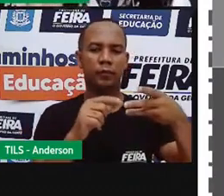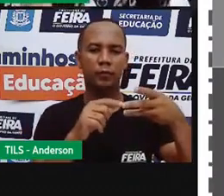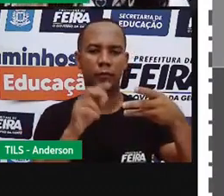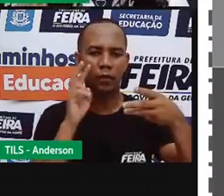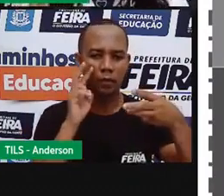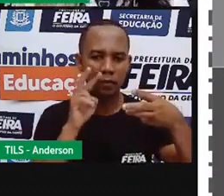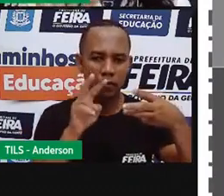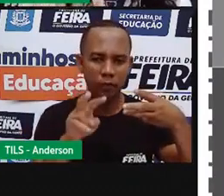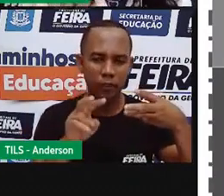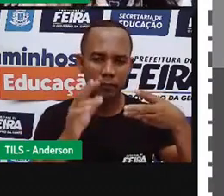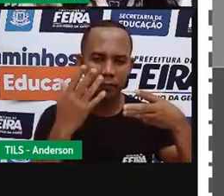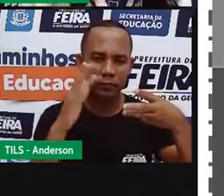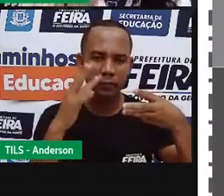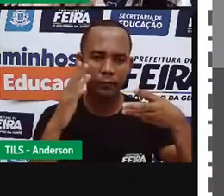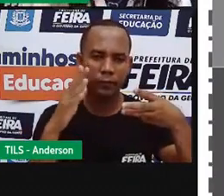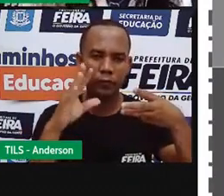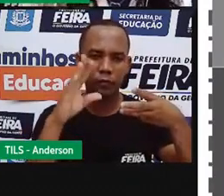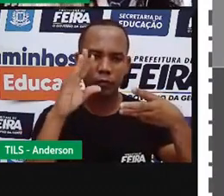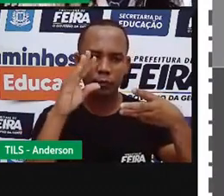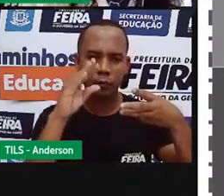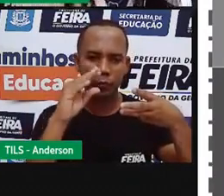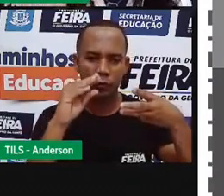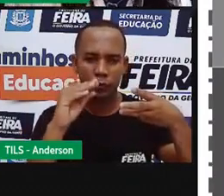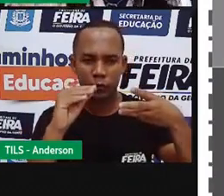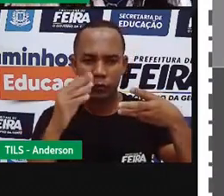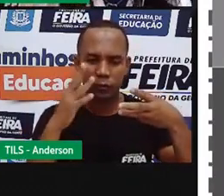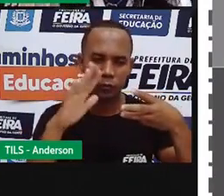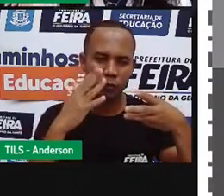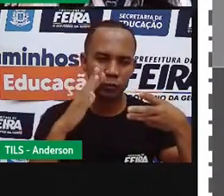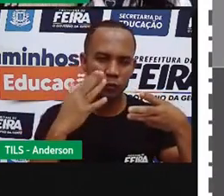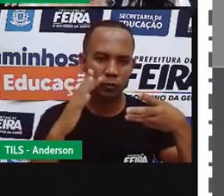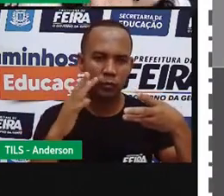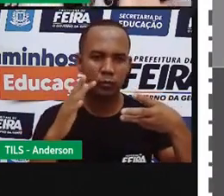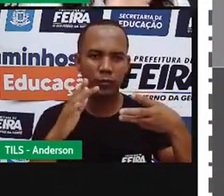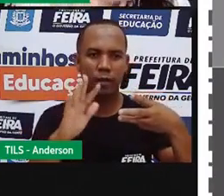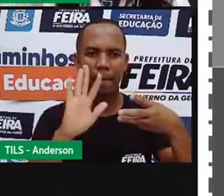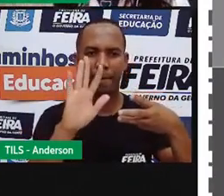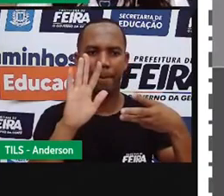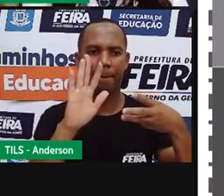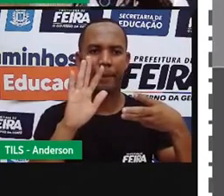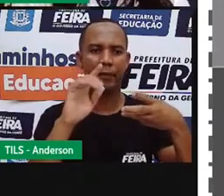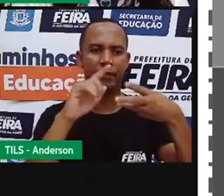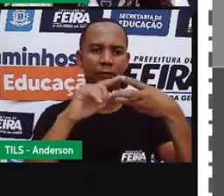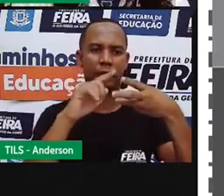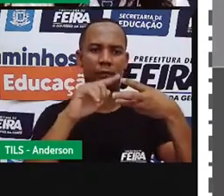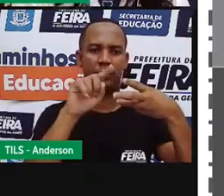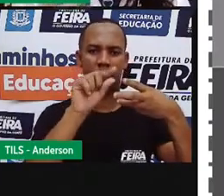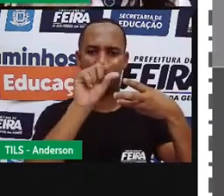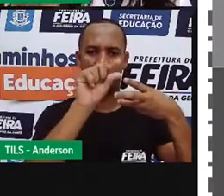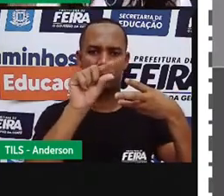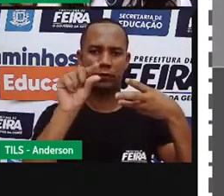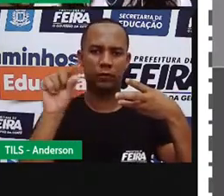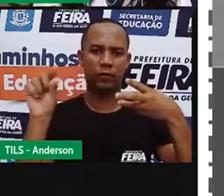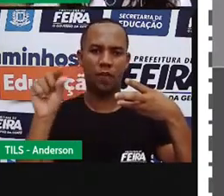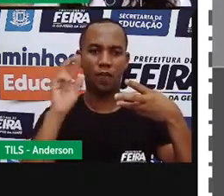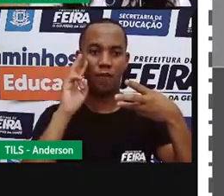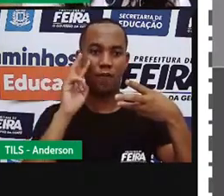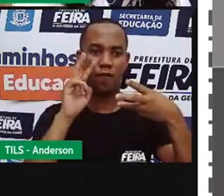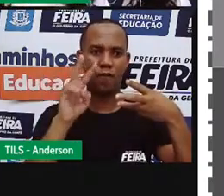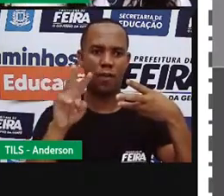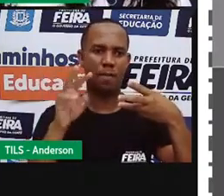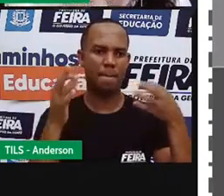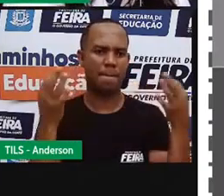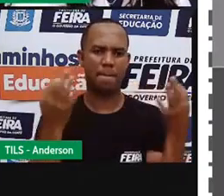vê turma, embaçado. Não vê nítido. Mas a parte de cima que é transparente, você vê